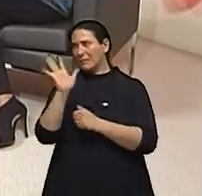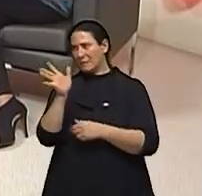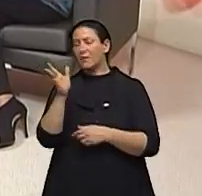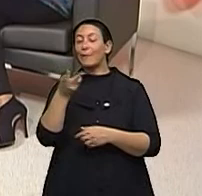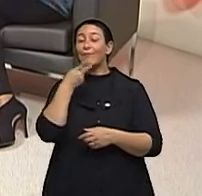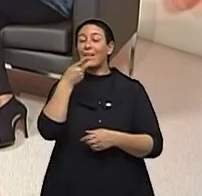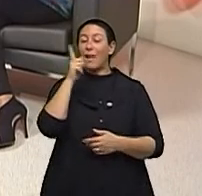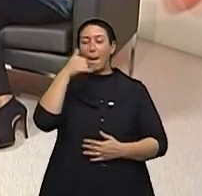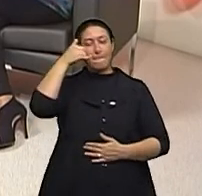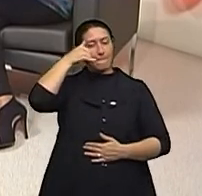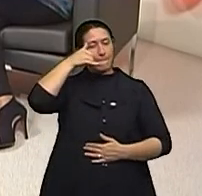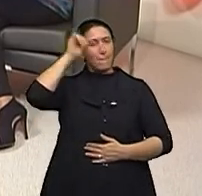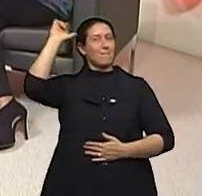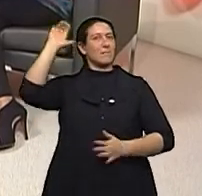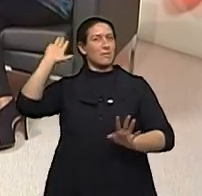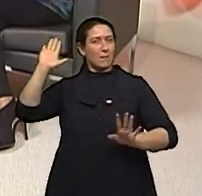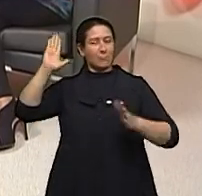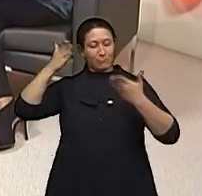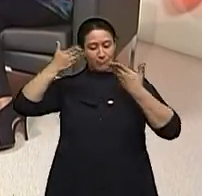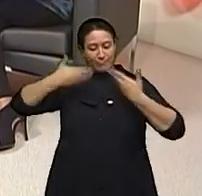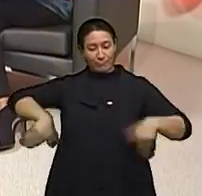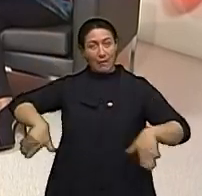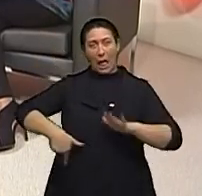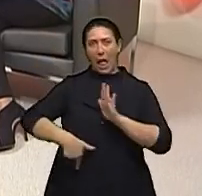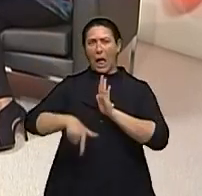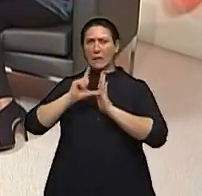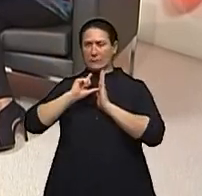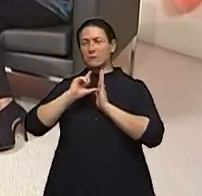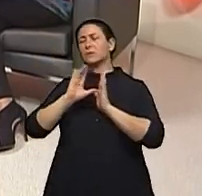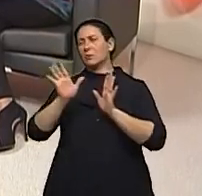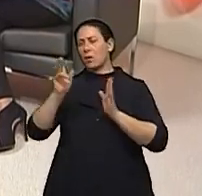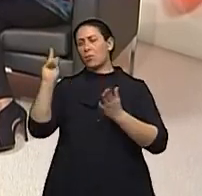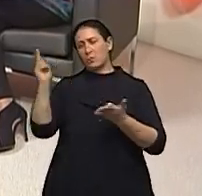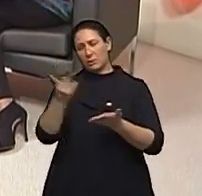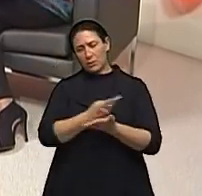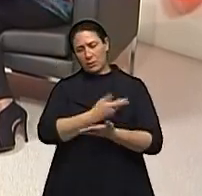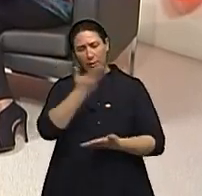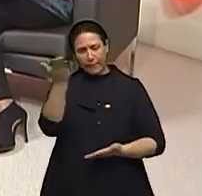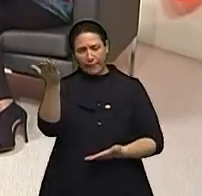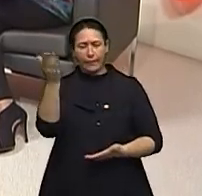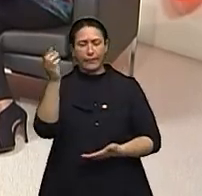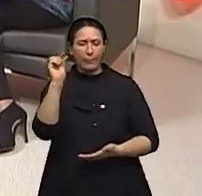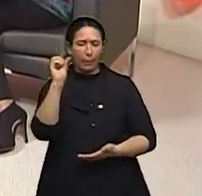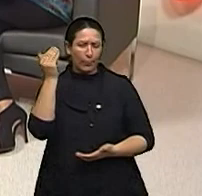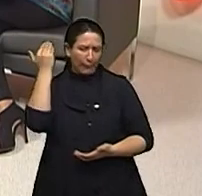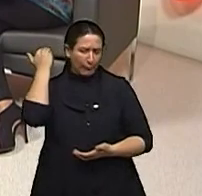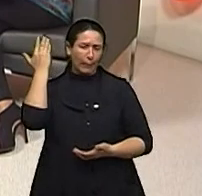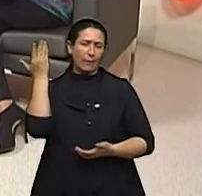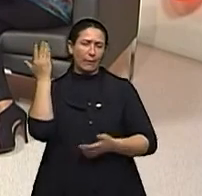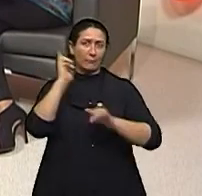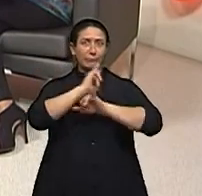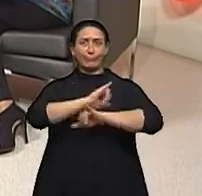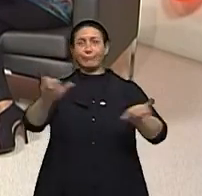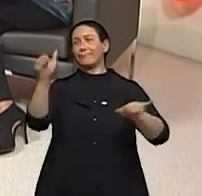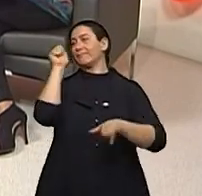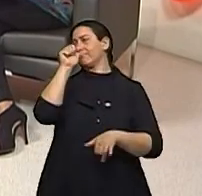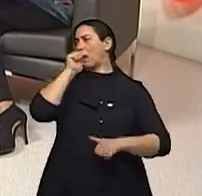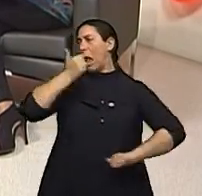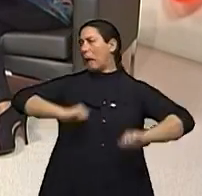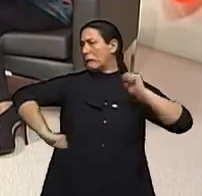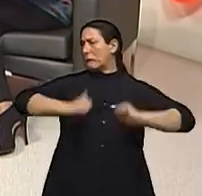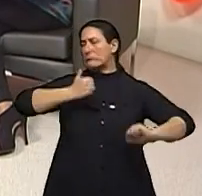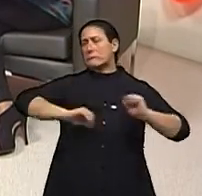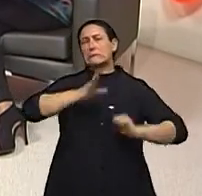prevenção da mutilação precoce. Nós tivemos, há um tempo atrás, a Angelina Jolie, que